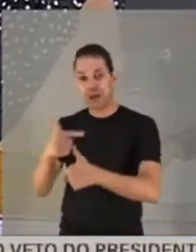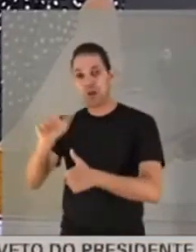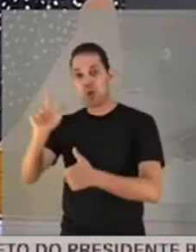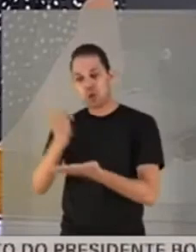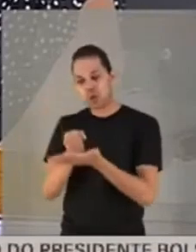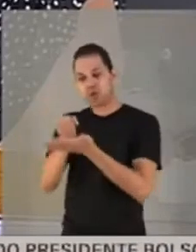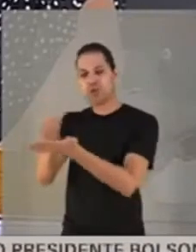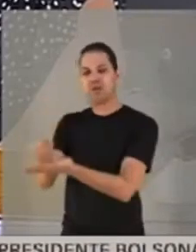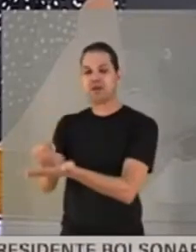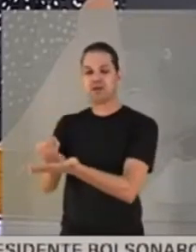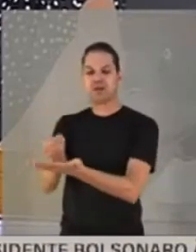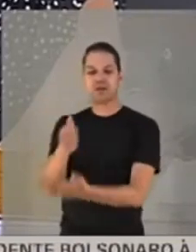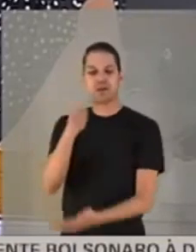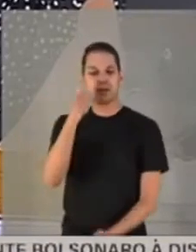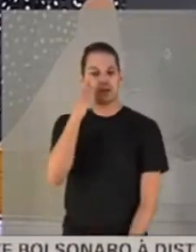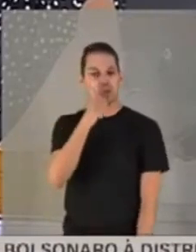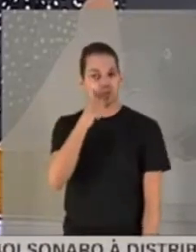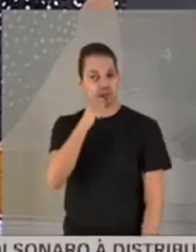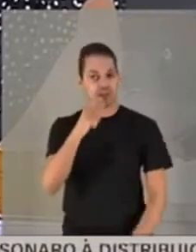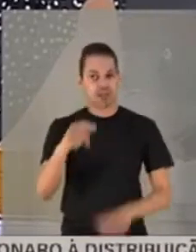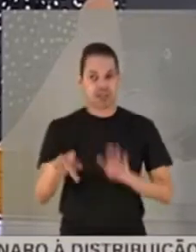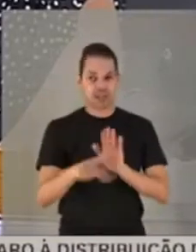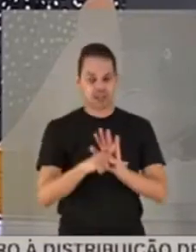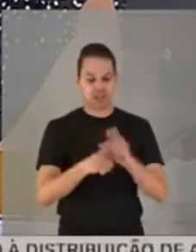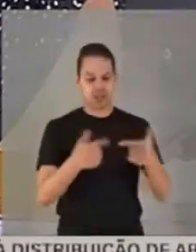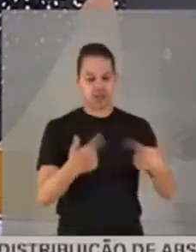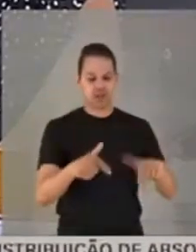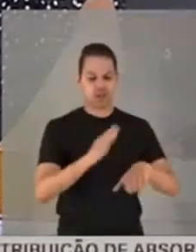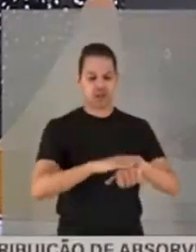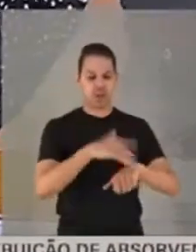E uma menina até do trabalho dele um dia me falou,